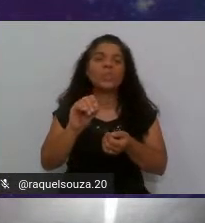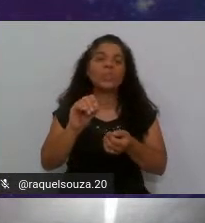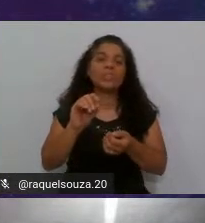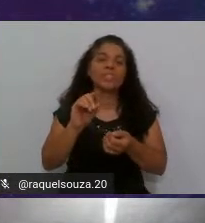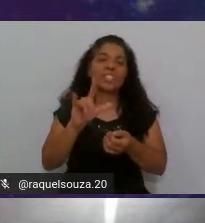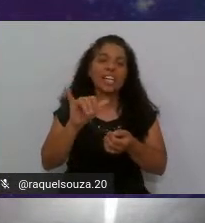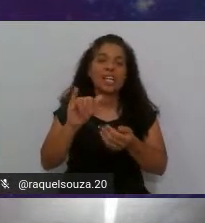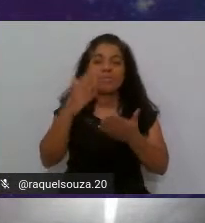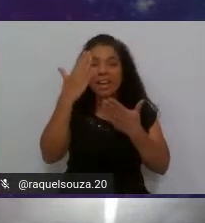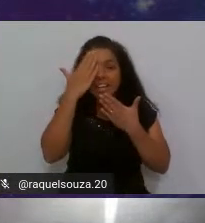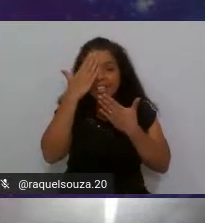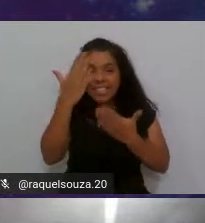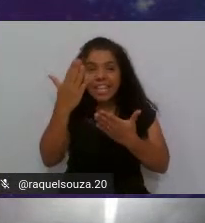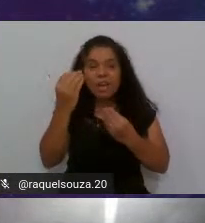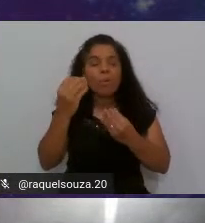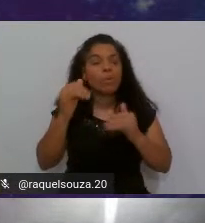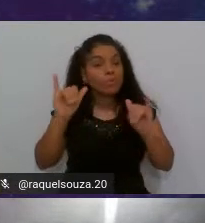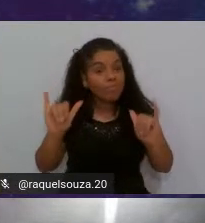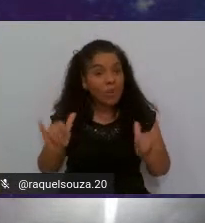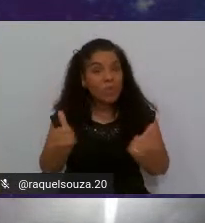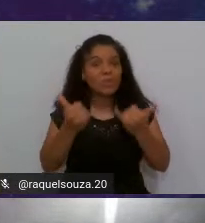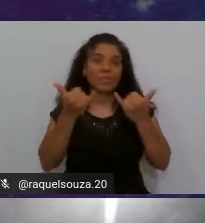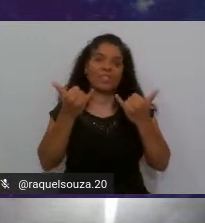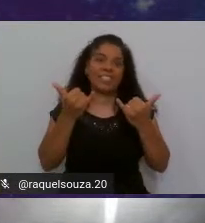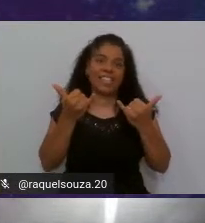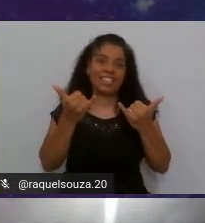agradecer muito essa oportunidade